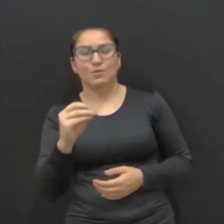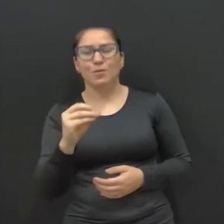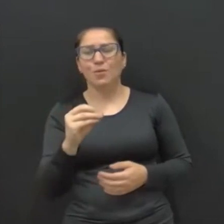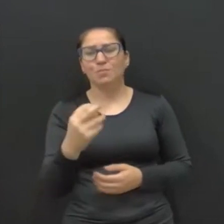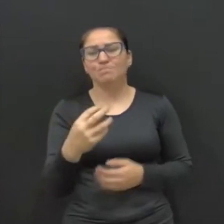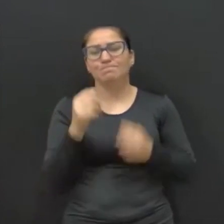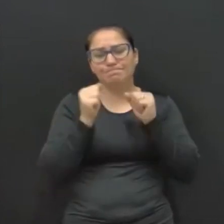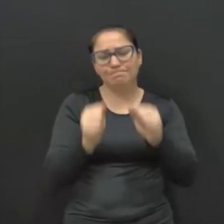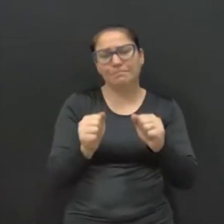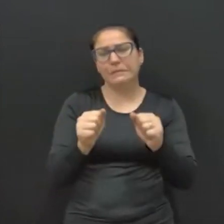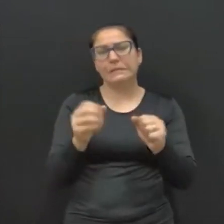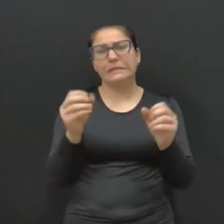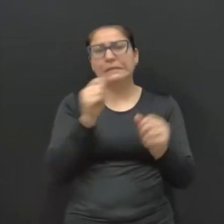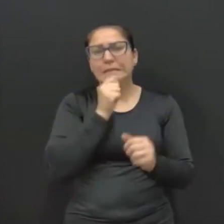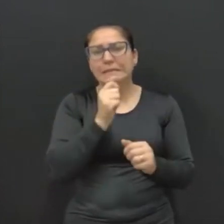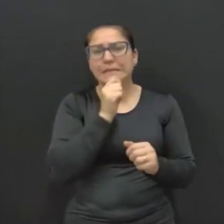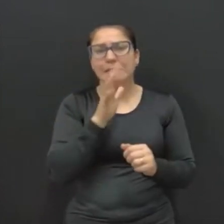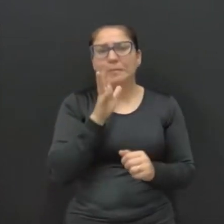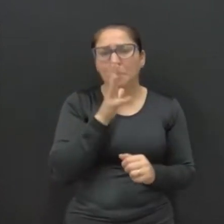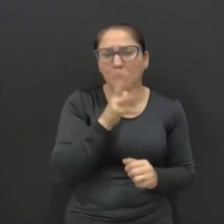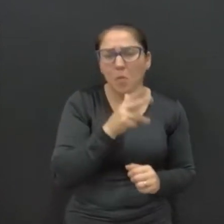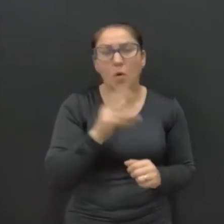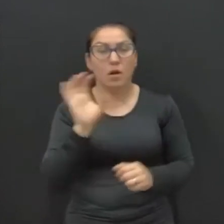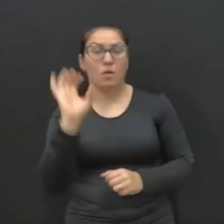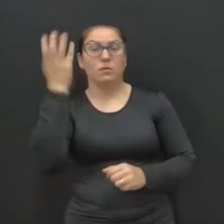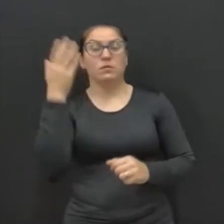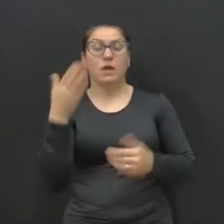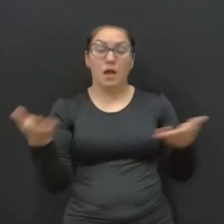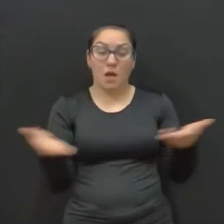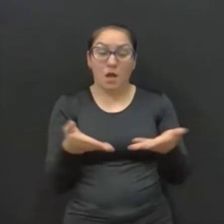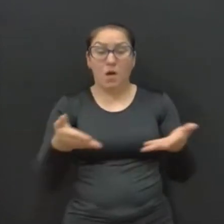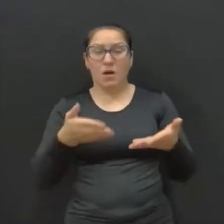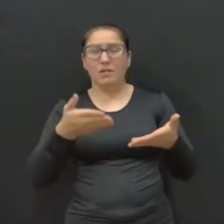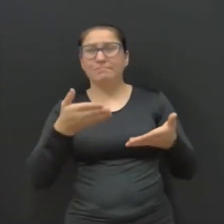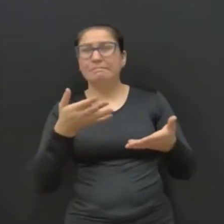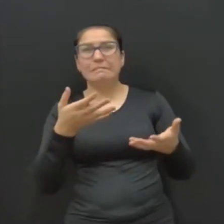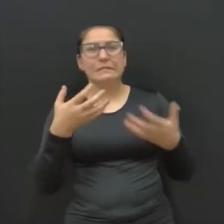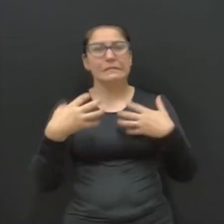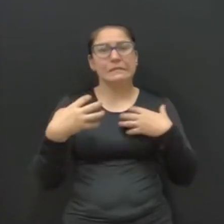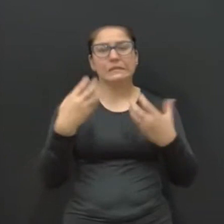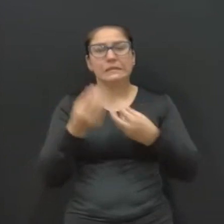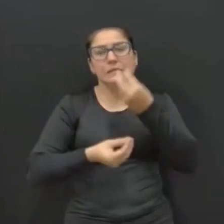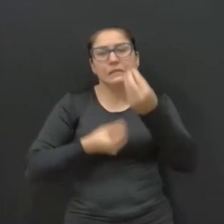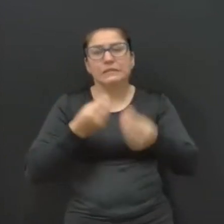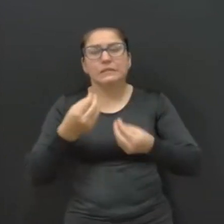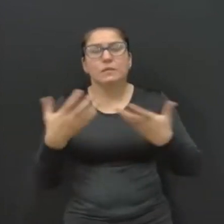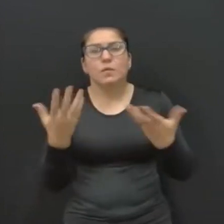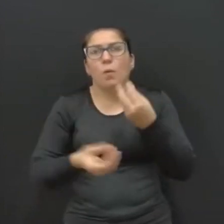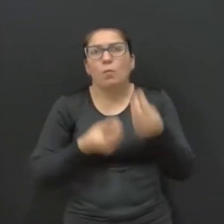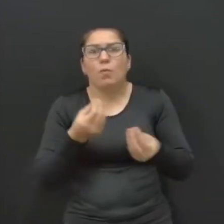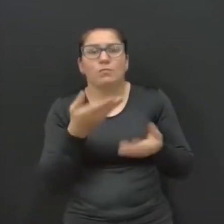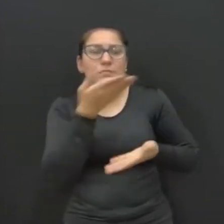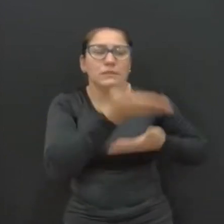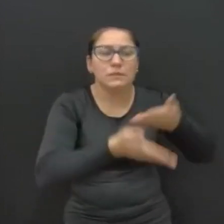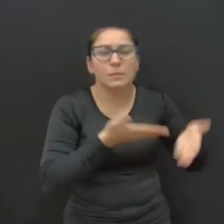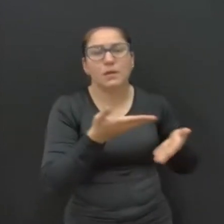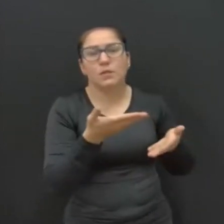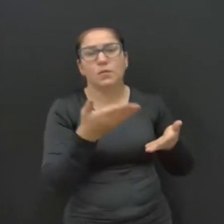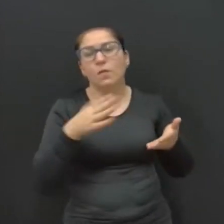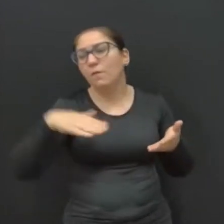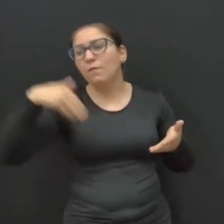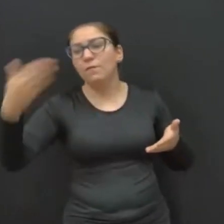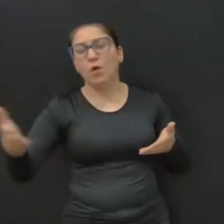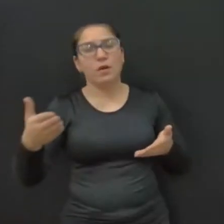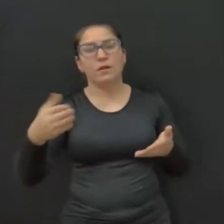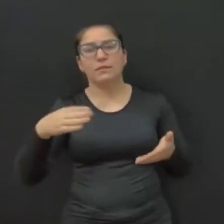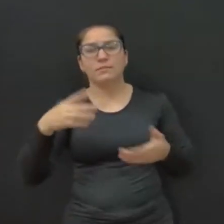para que isso possa acontecer. Então nós estamos acompanhando, porque não faz sentido algum o atendimento sair de fora